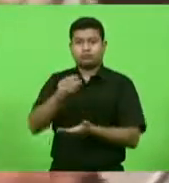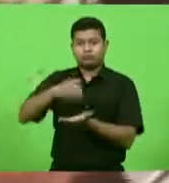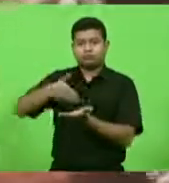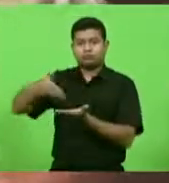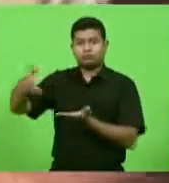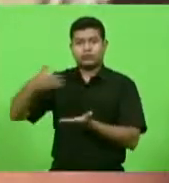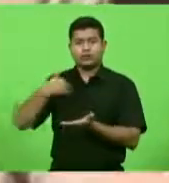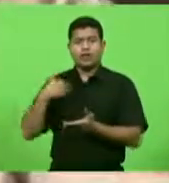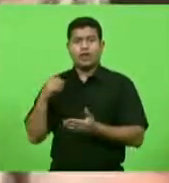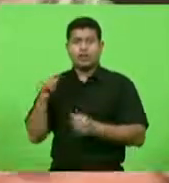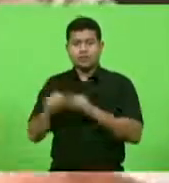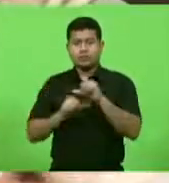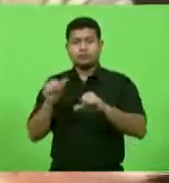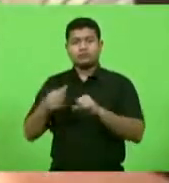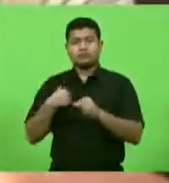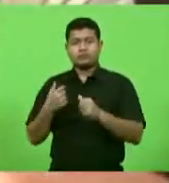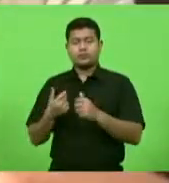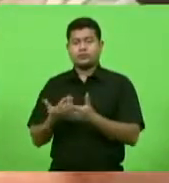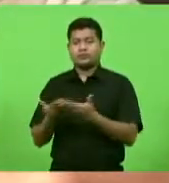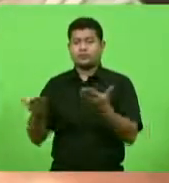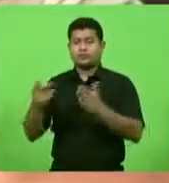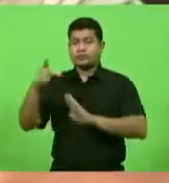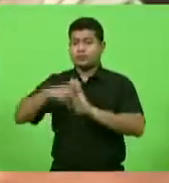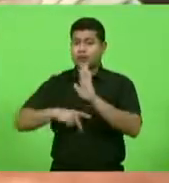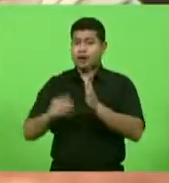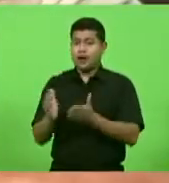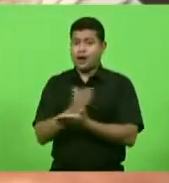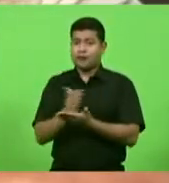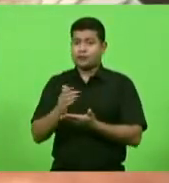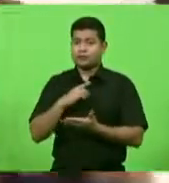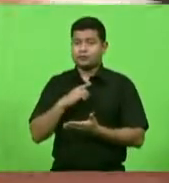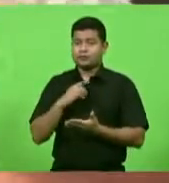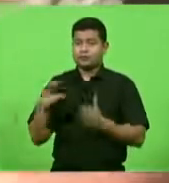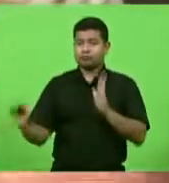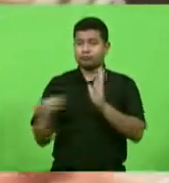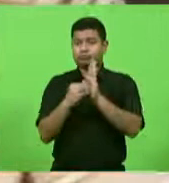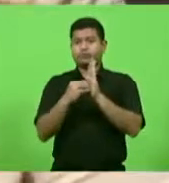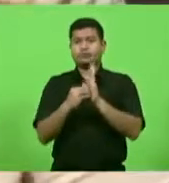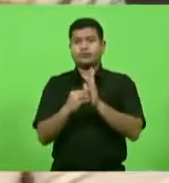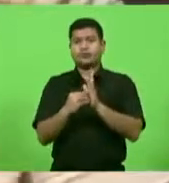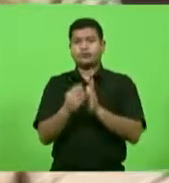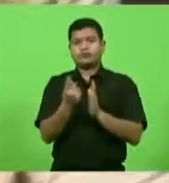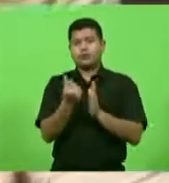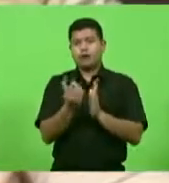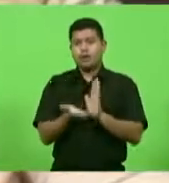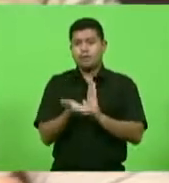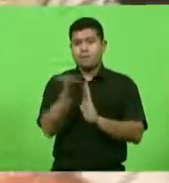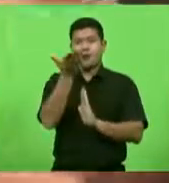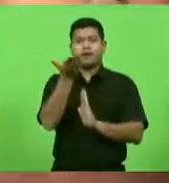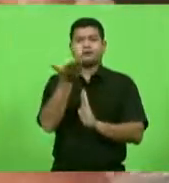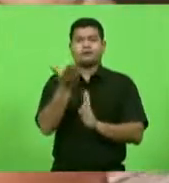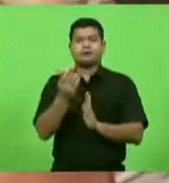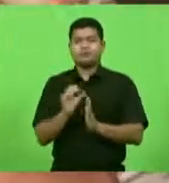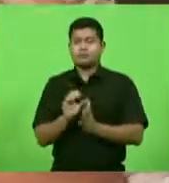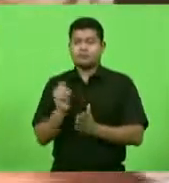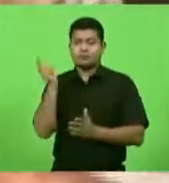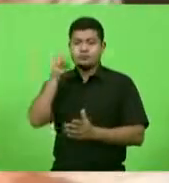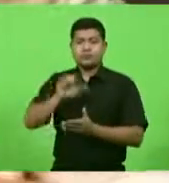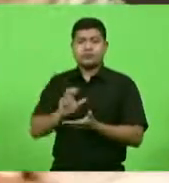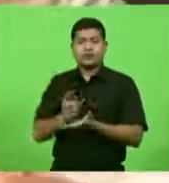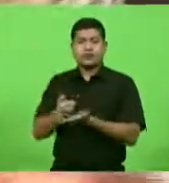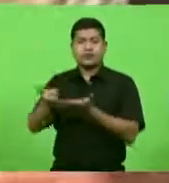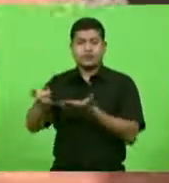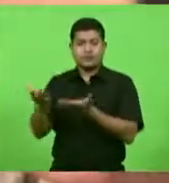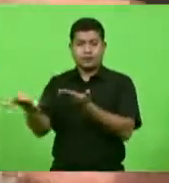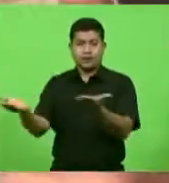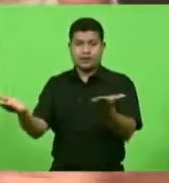uma remodelagem dos programas em alguns deles aportou algum volume de capital um pouco maior destaque no